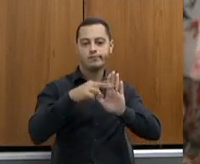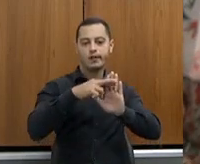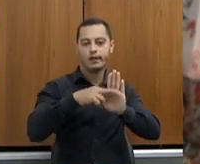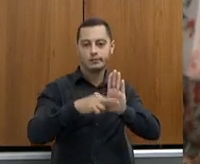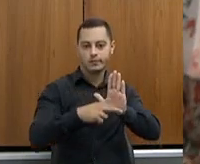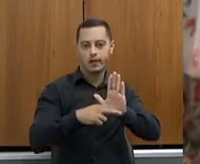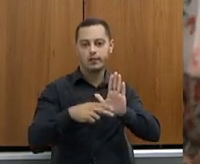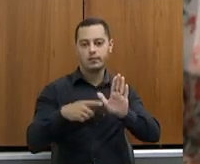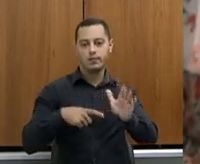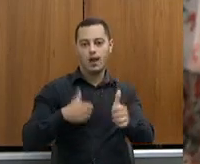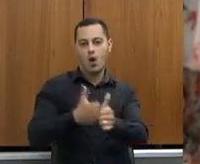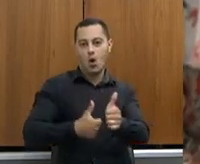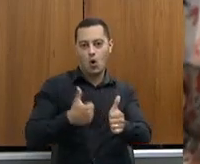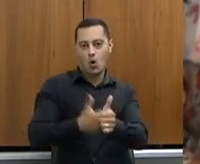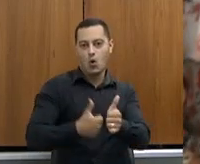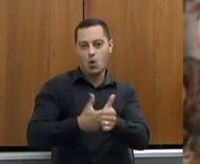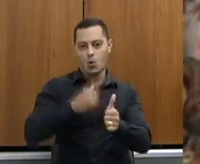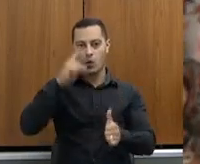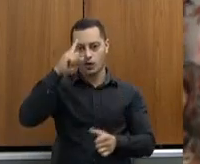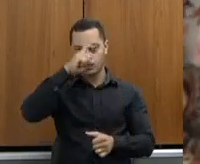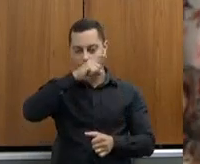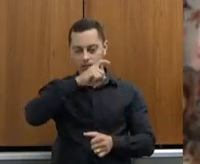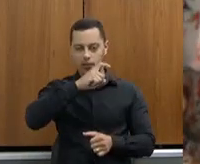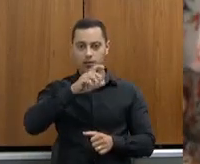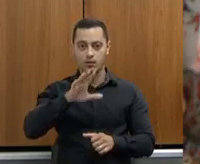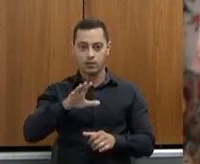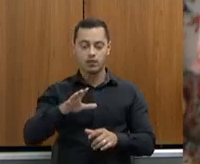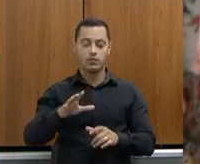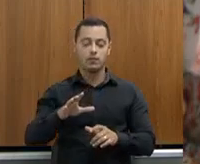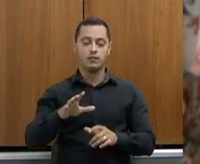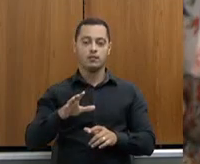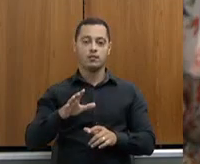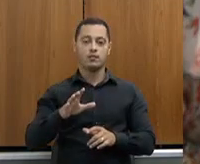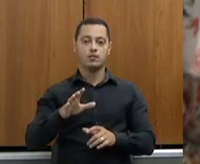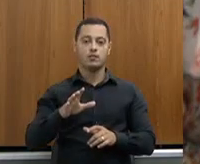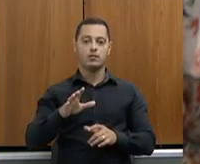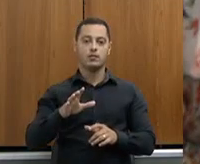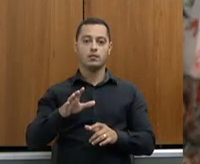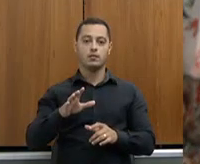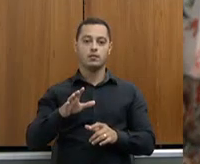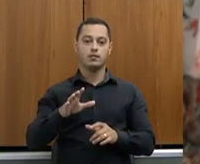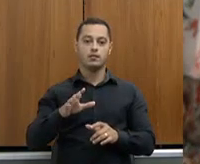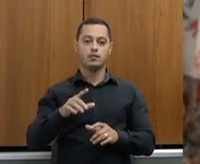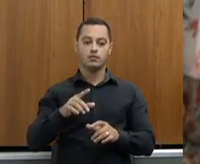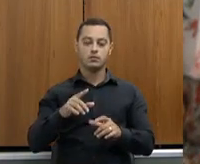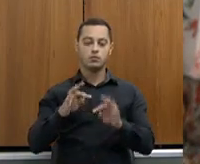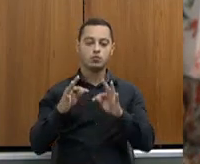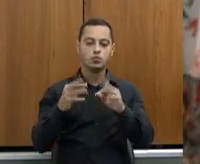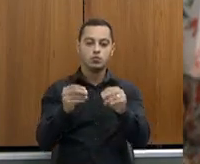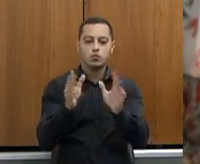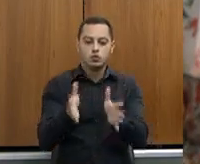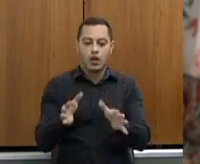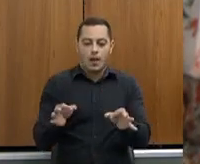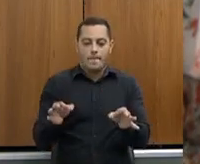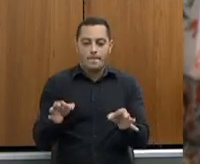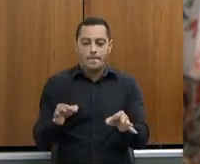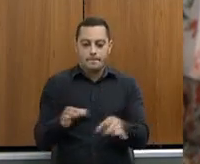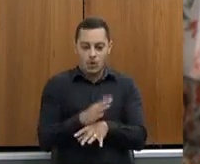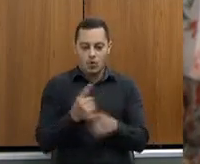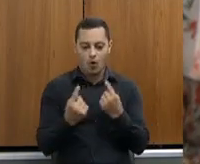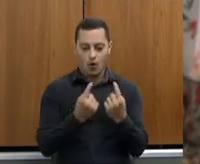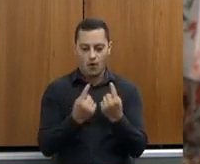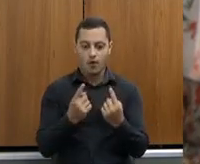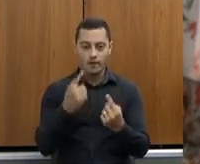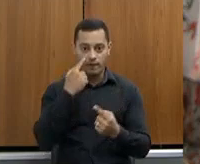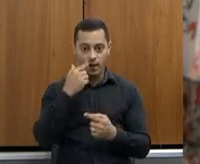nós lutamos, e, de qualquer forma, antes de qualquer coisa, isso tudo já foi pactuado e vai ser feito agora, em